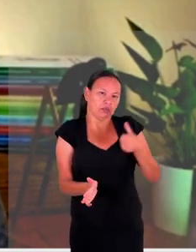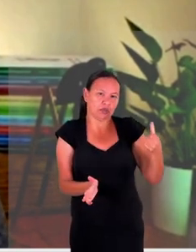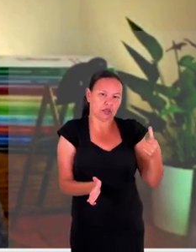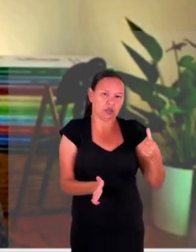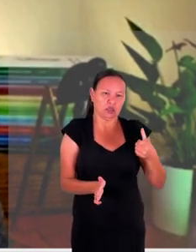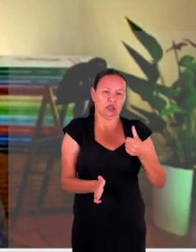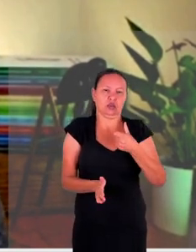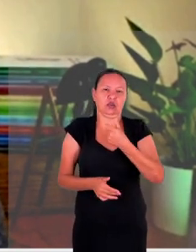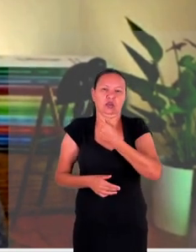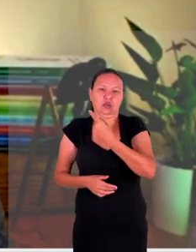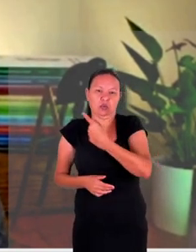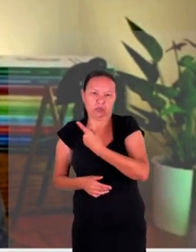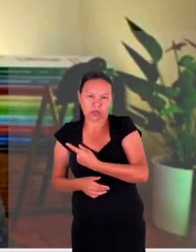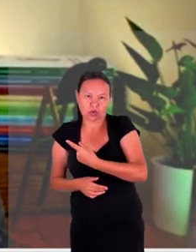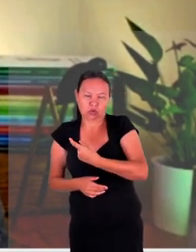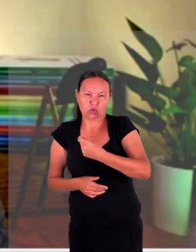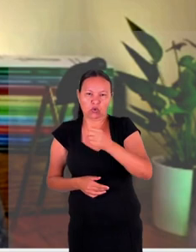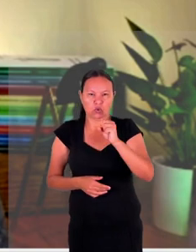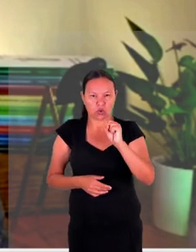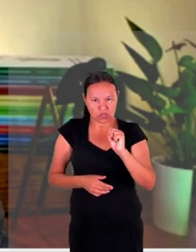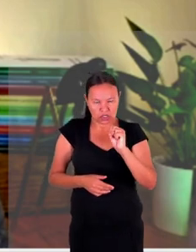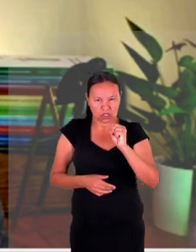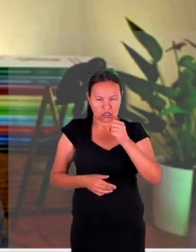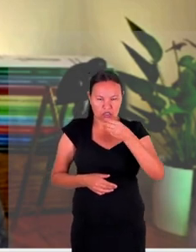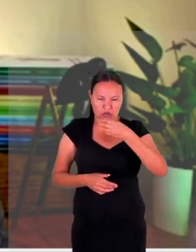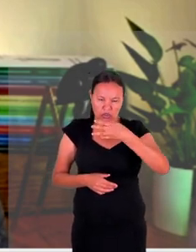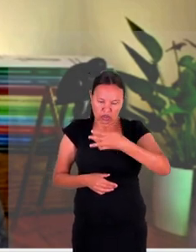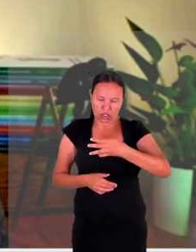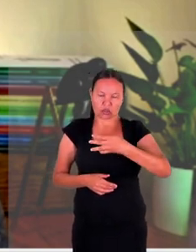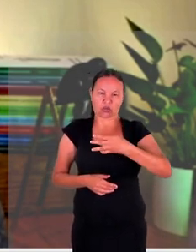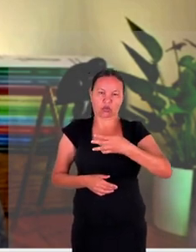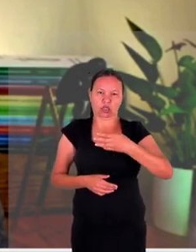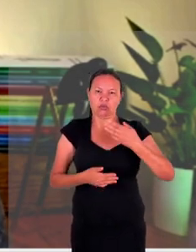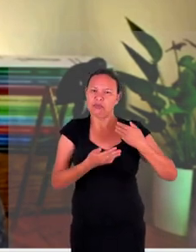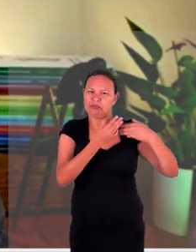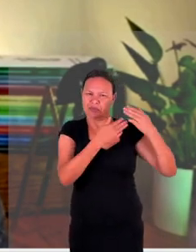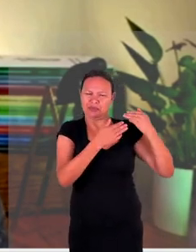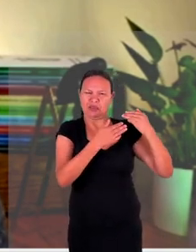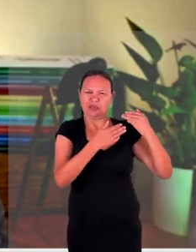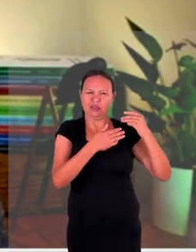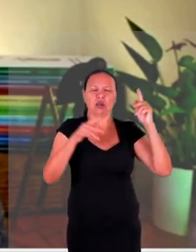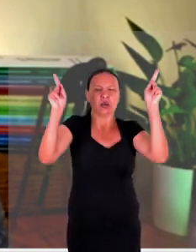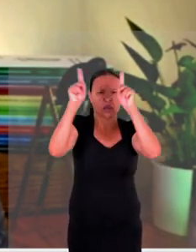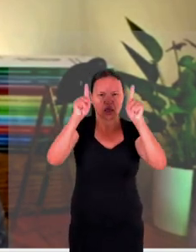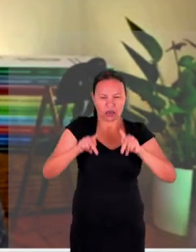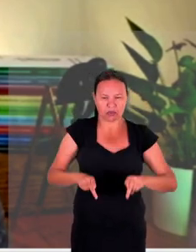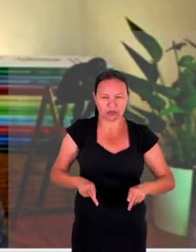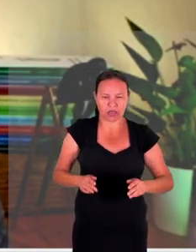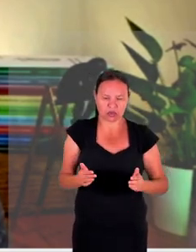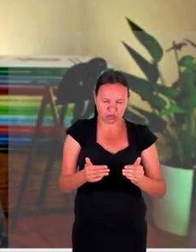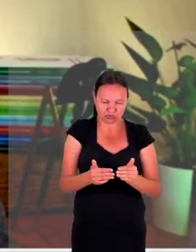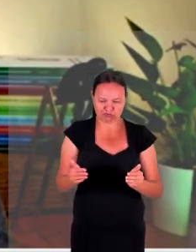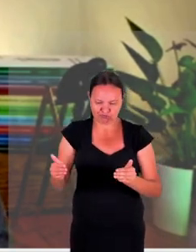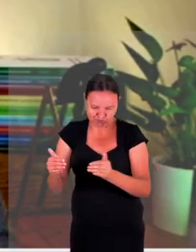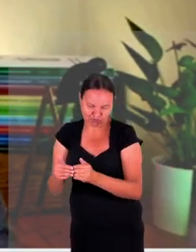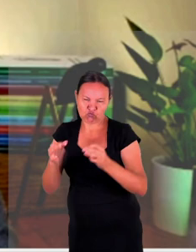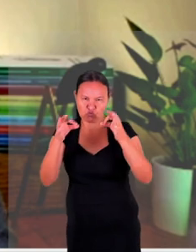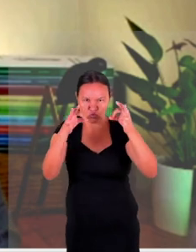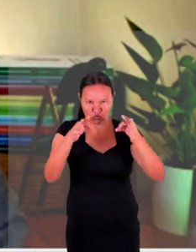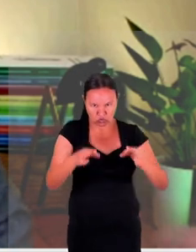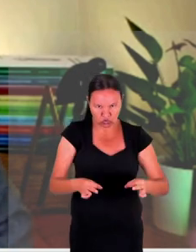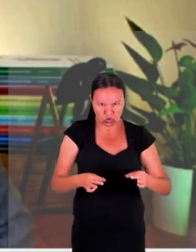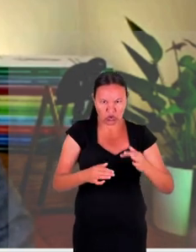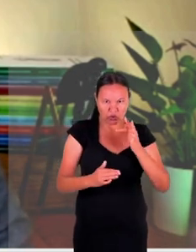1864 o objetivo era a construção do direito à paz um conjunto de arcabouço jurídico que evitasse